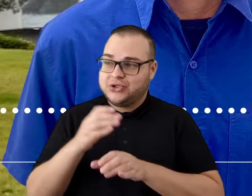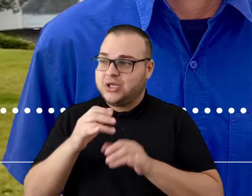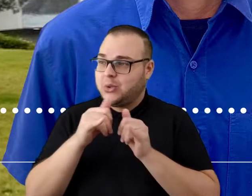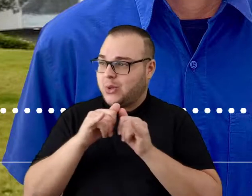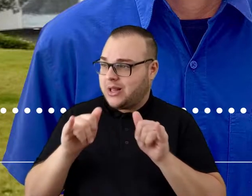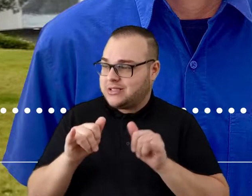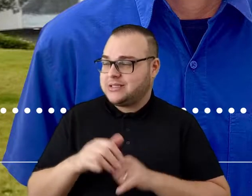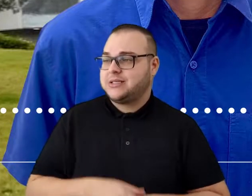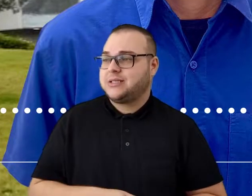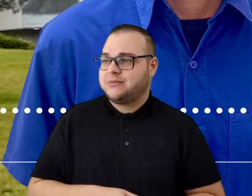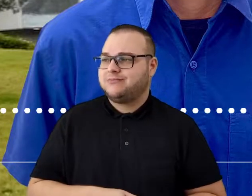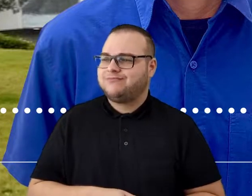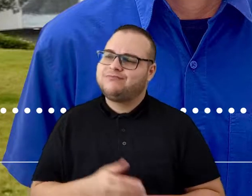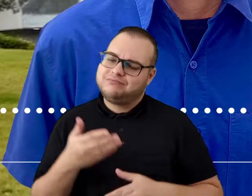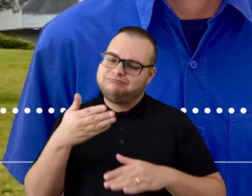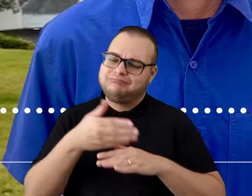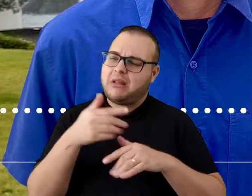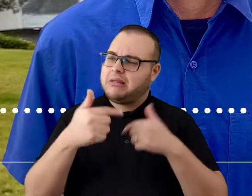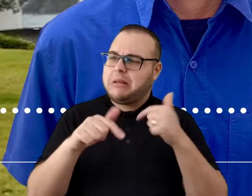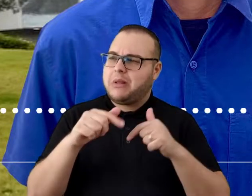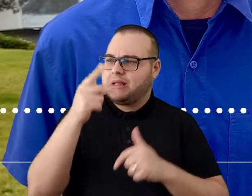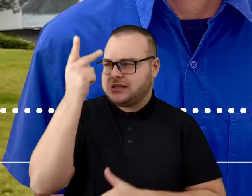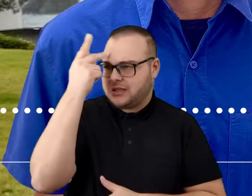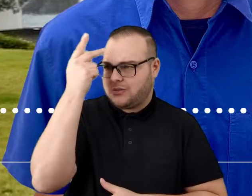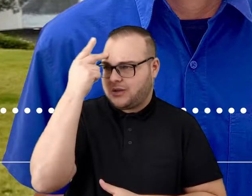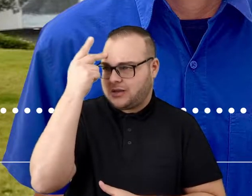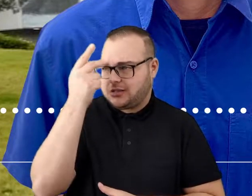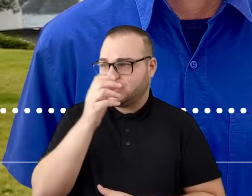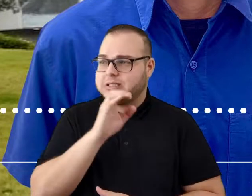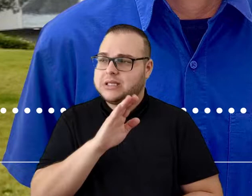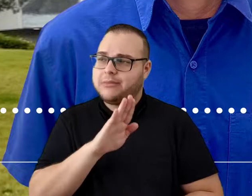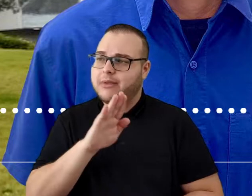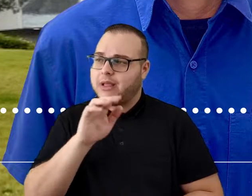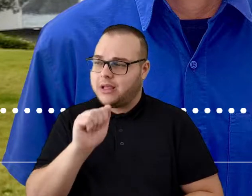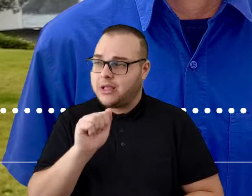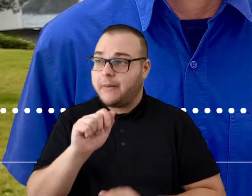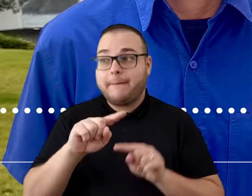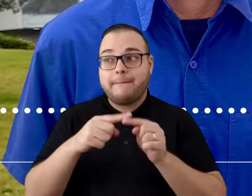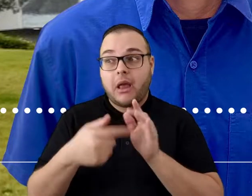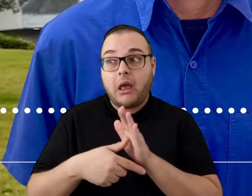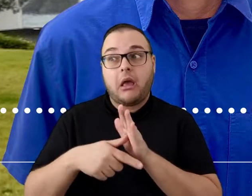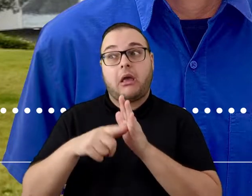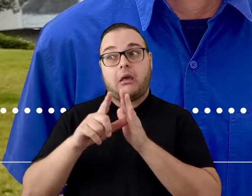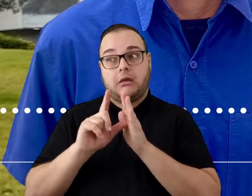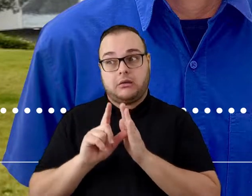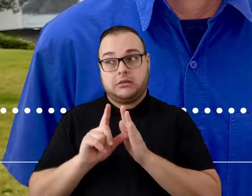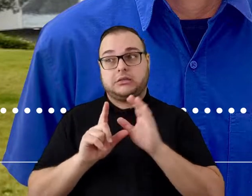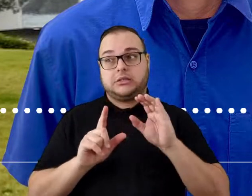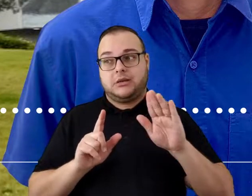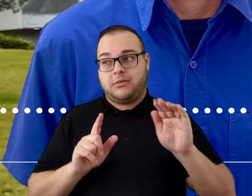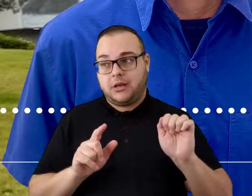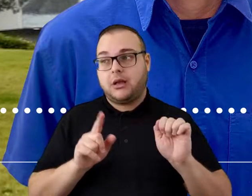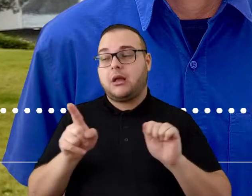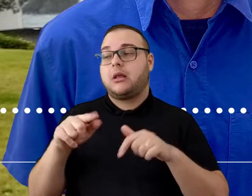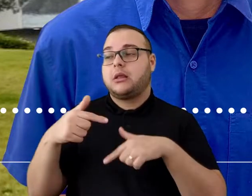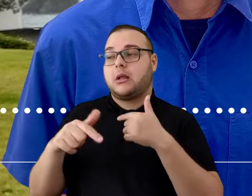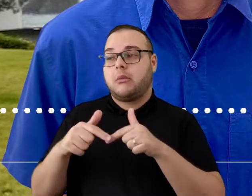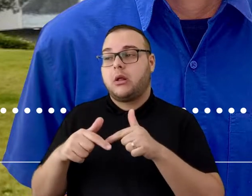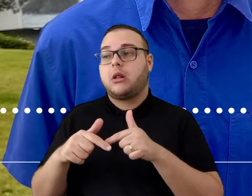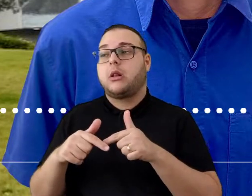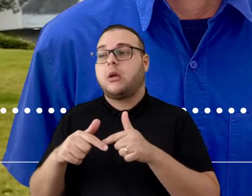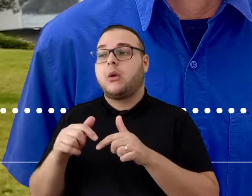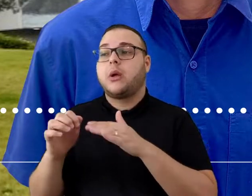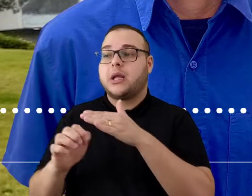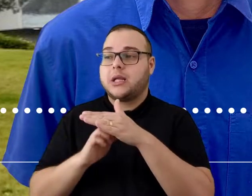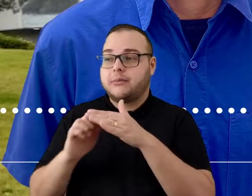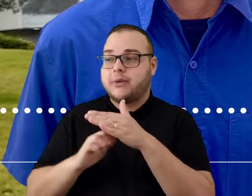engenheira eletricista. E veio trabalhar em São Paulo, na CBA, mas antes de começar na CBA, trabalhou